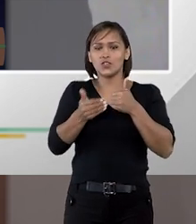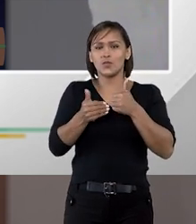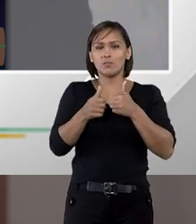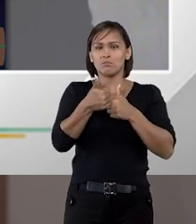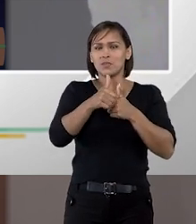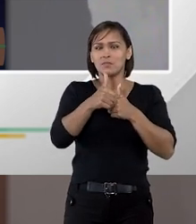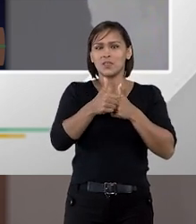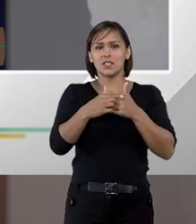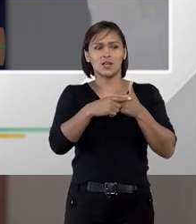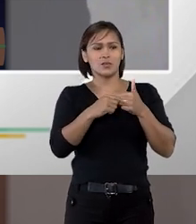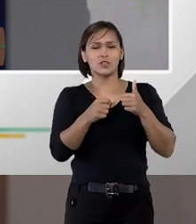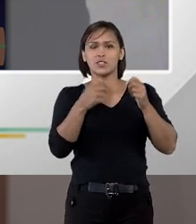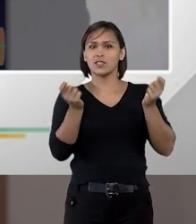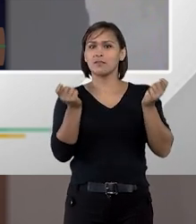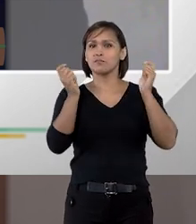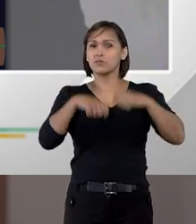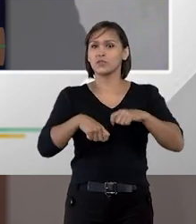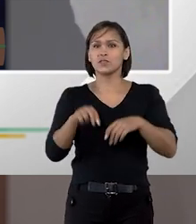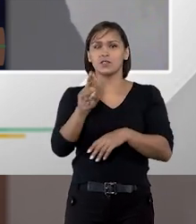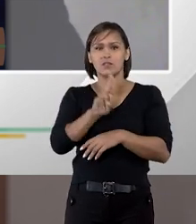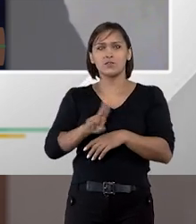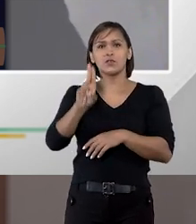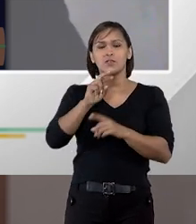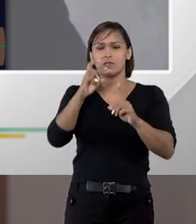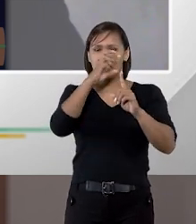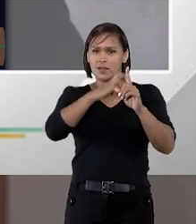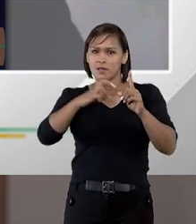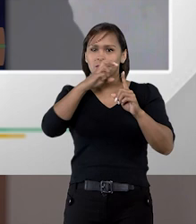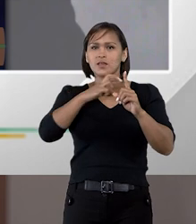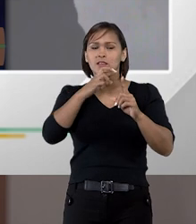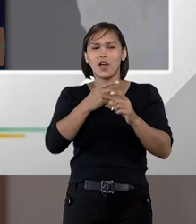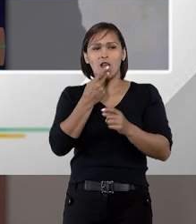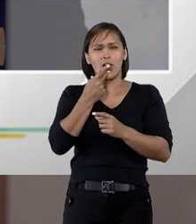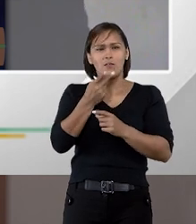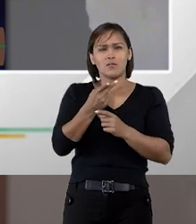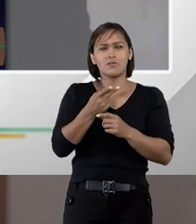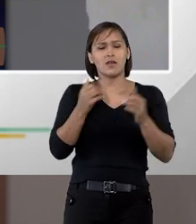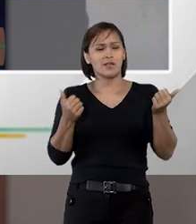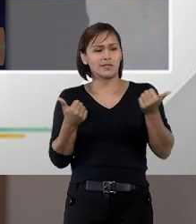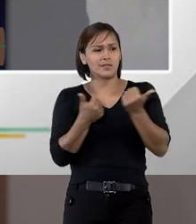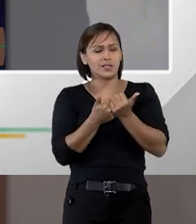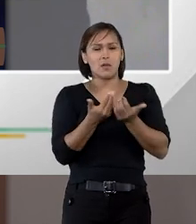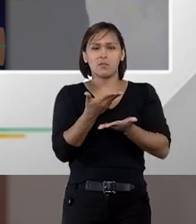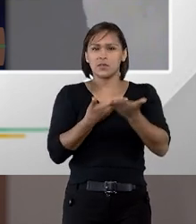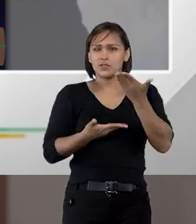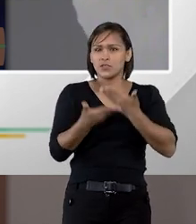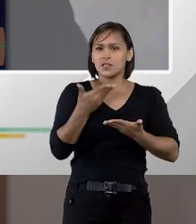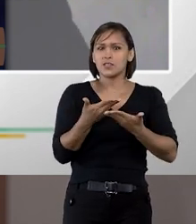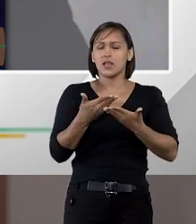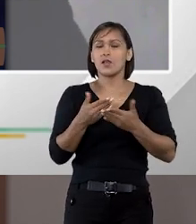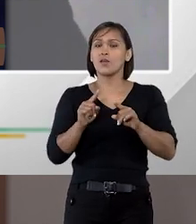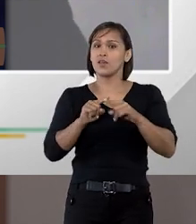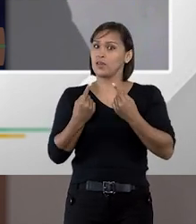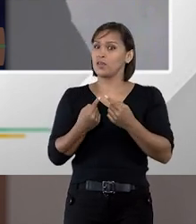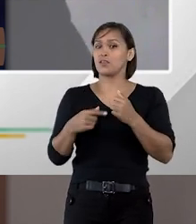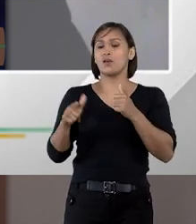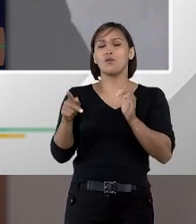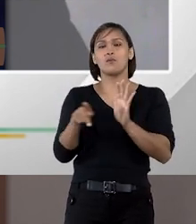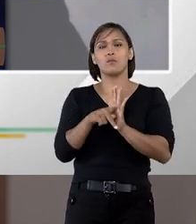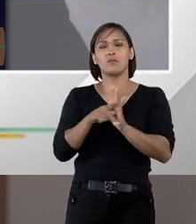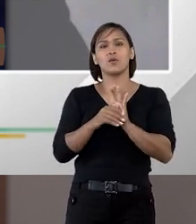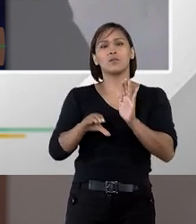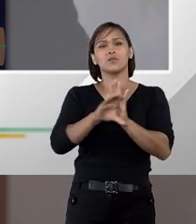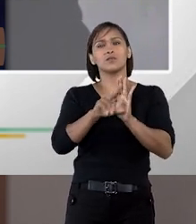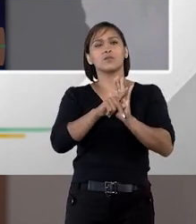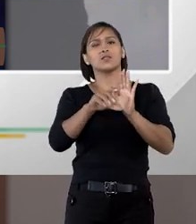inaugural já permite a utilização de arbitragem fala em conciliação mediação e portanto o